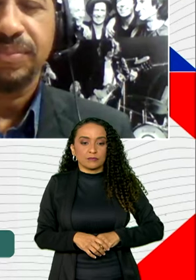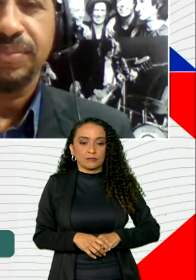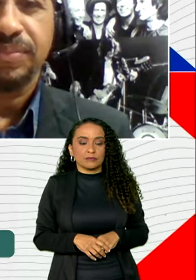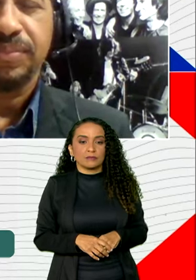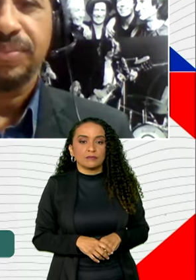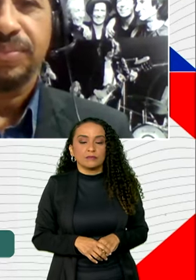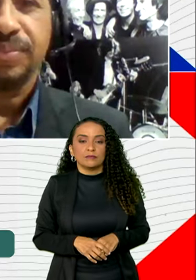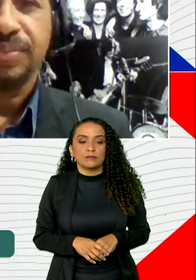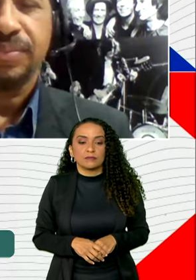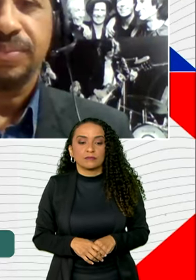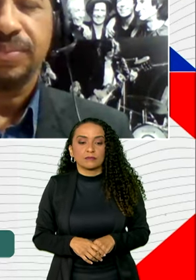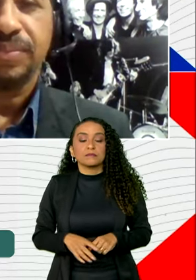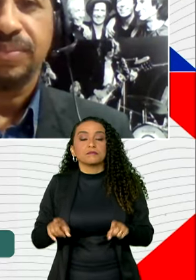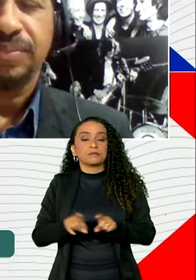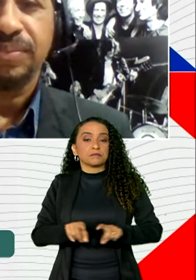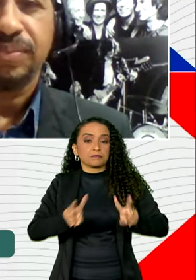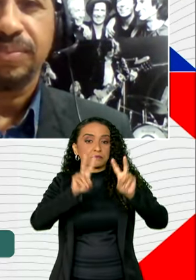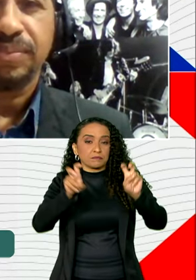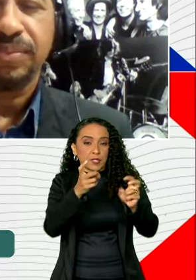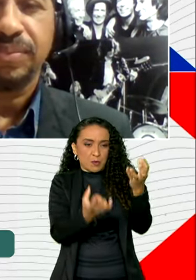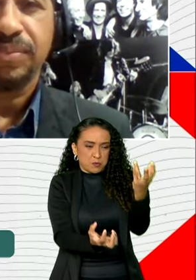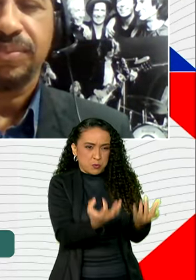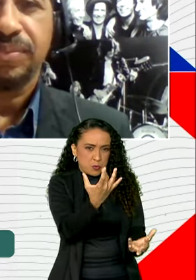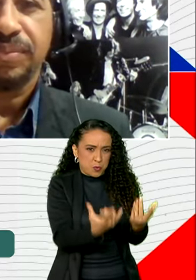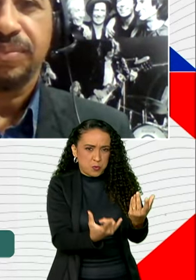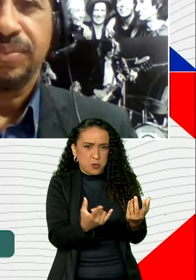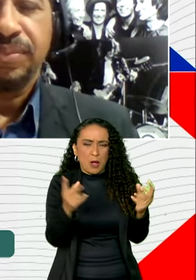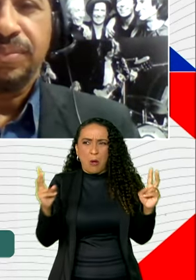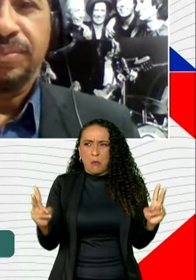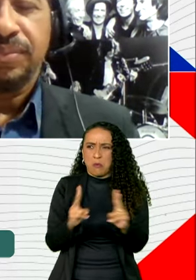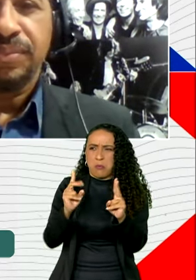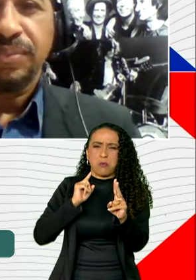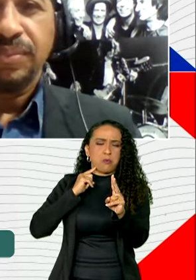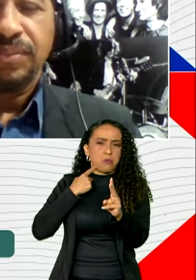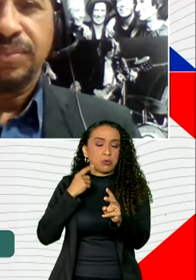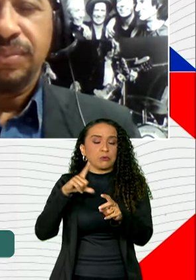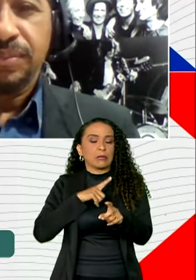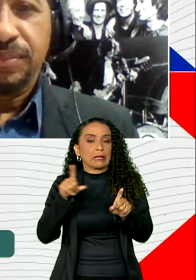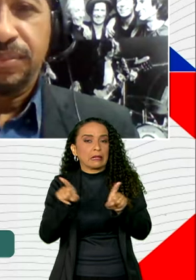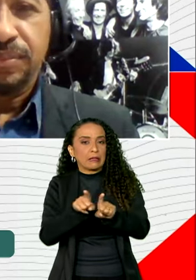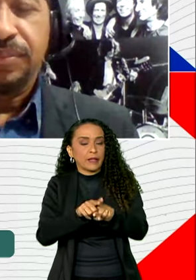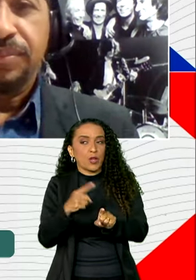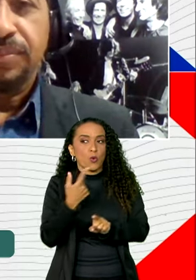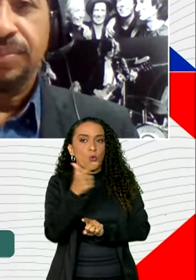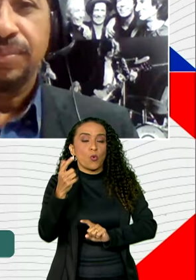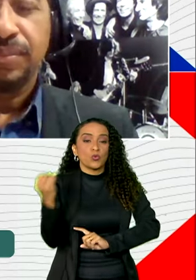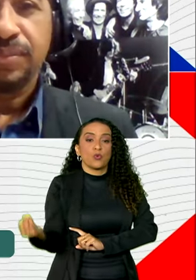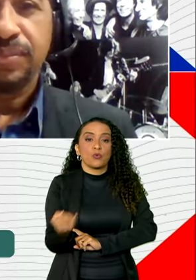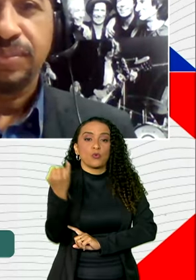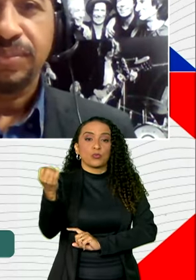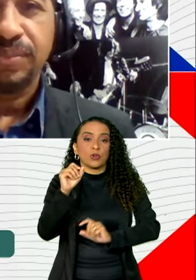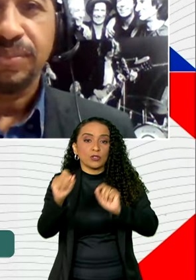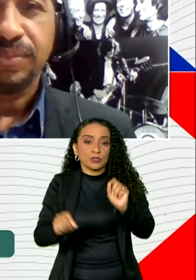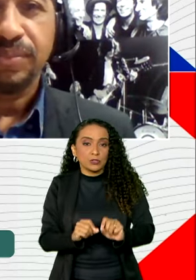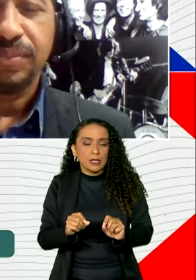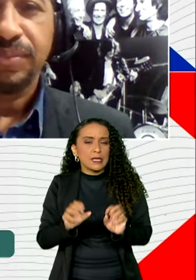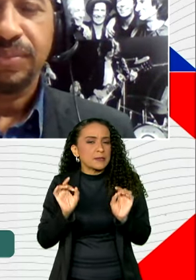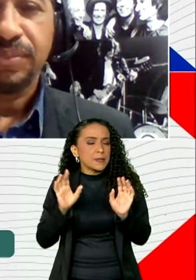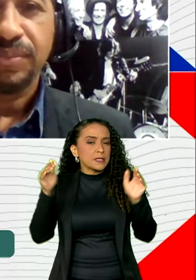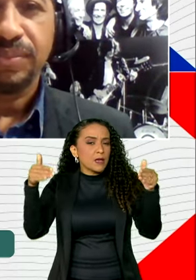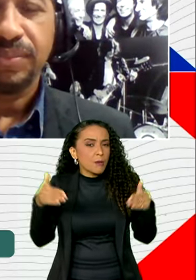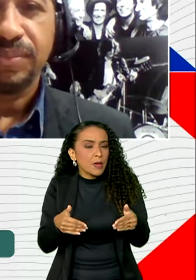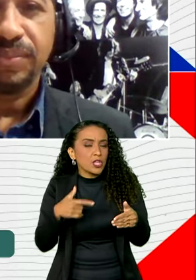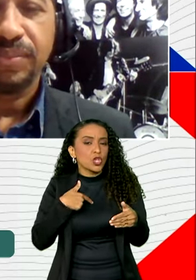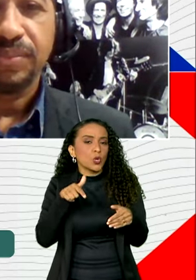Além da questão da queimada, da fumaça, há uma questão muito importante, especialmente,